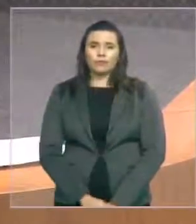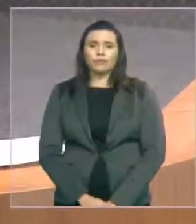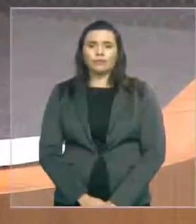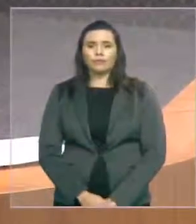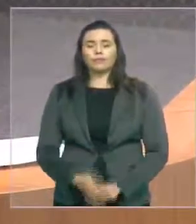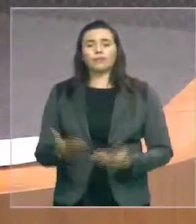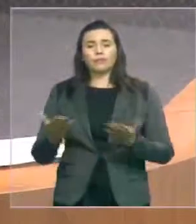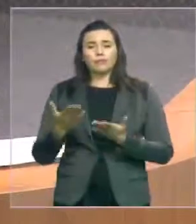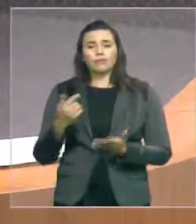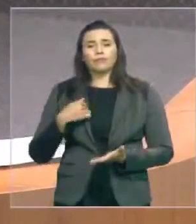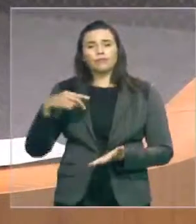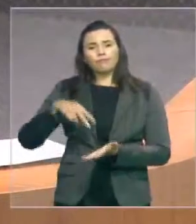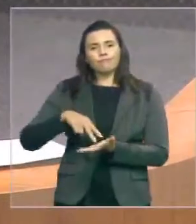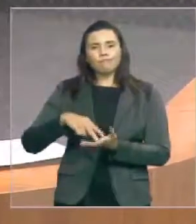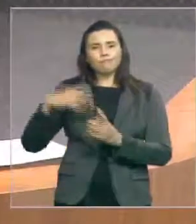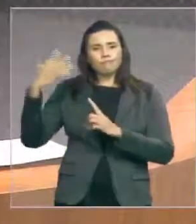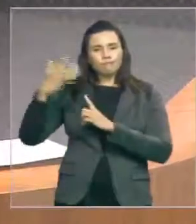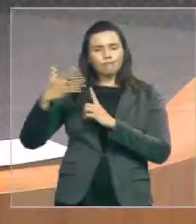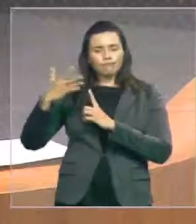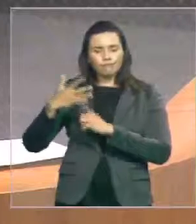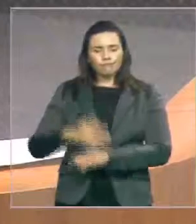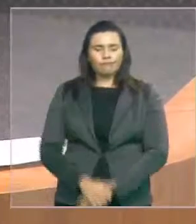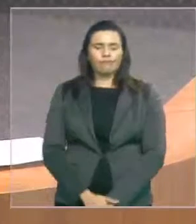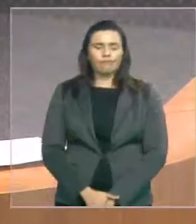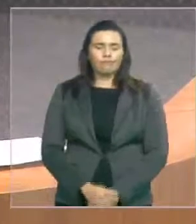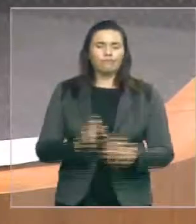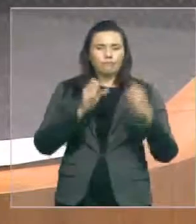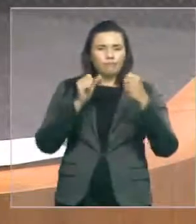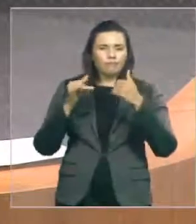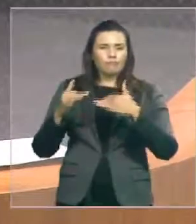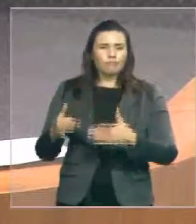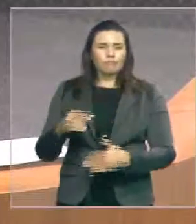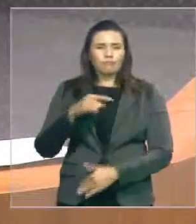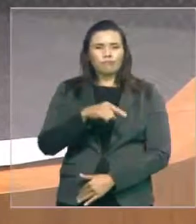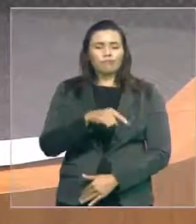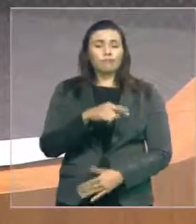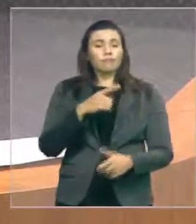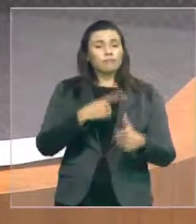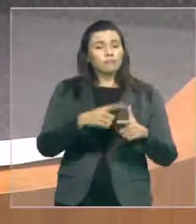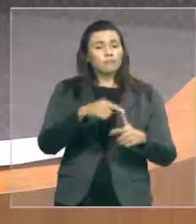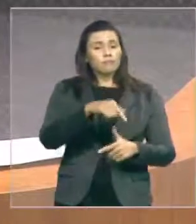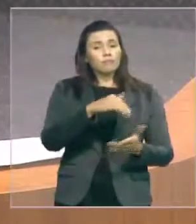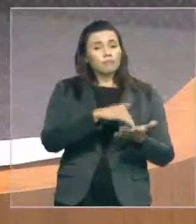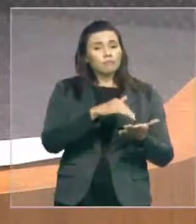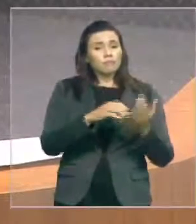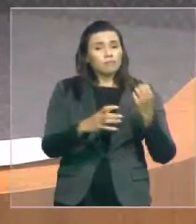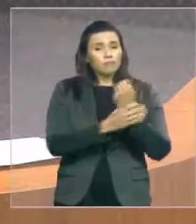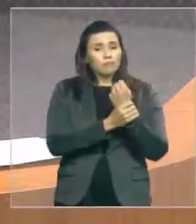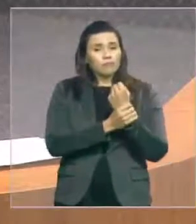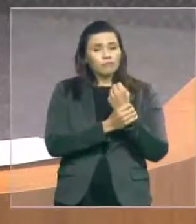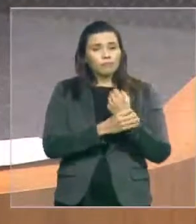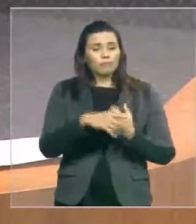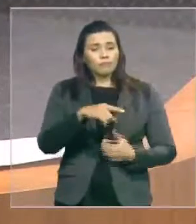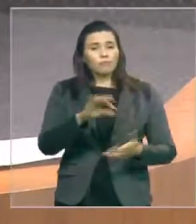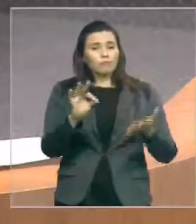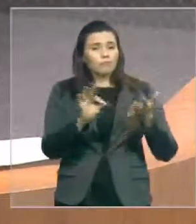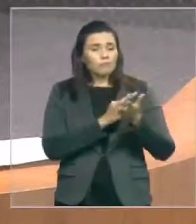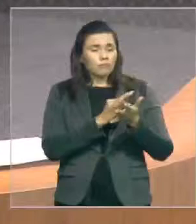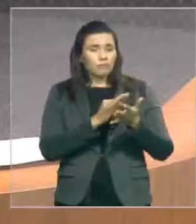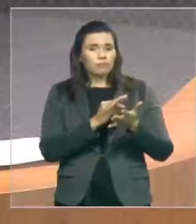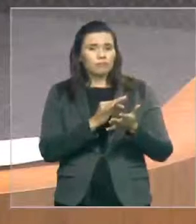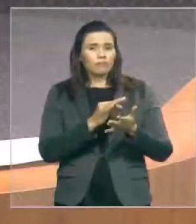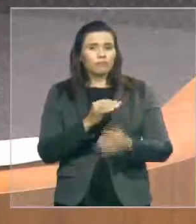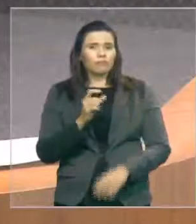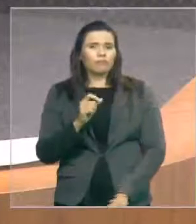falar de um caso que está acontecendo na Secretaria de Segurança sobre a contratação de estagiários,